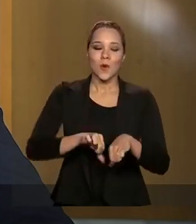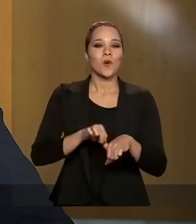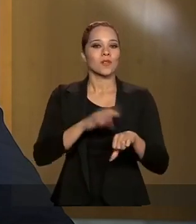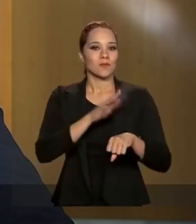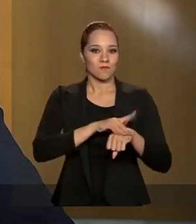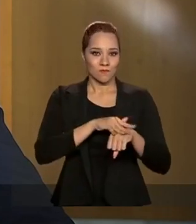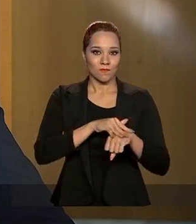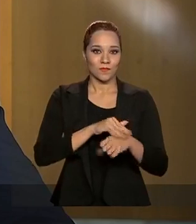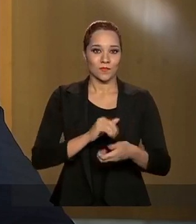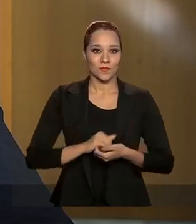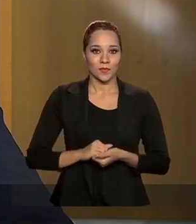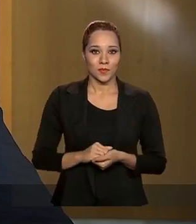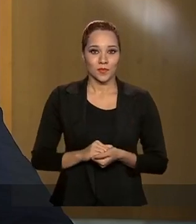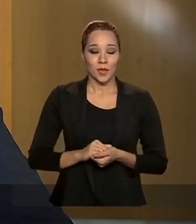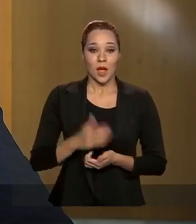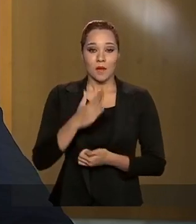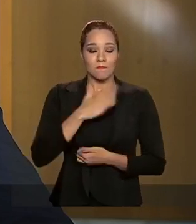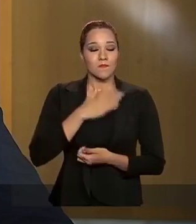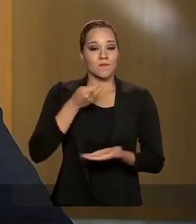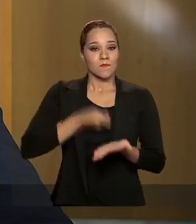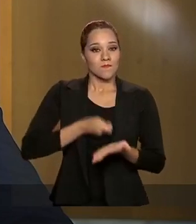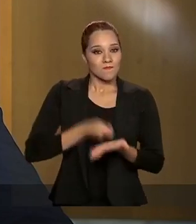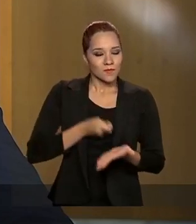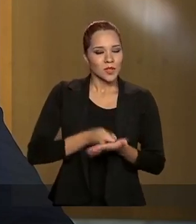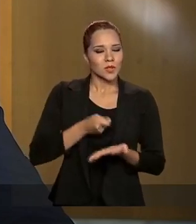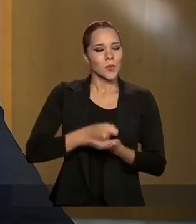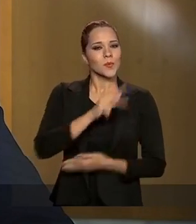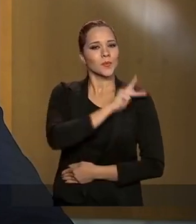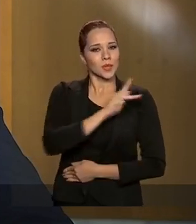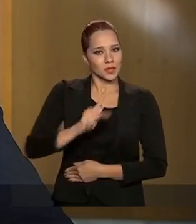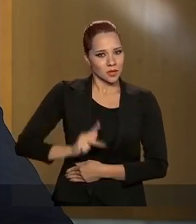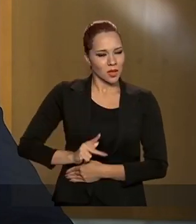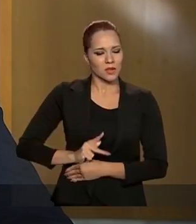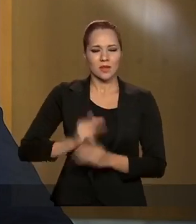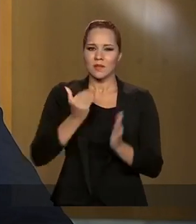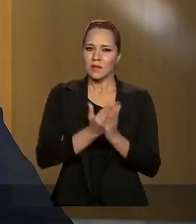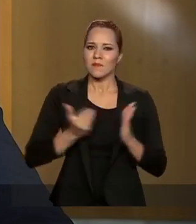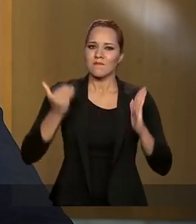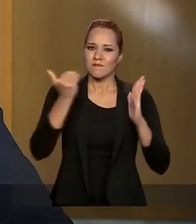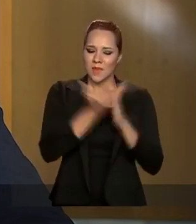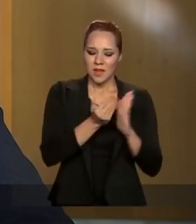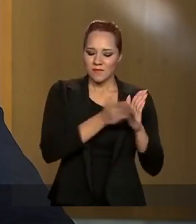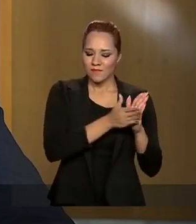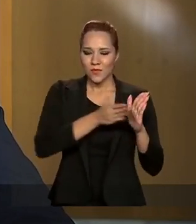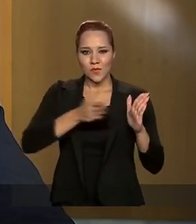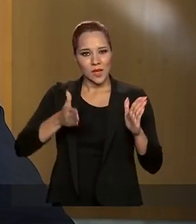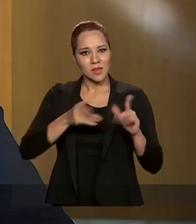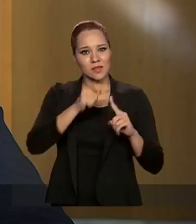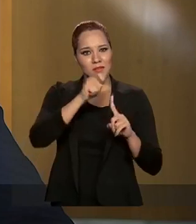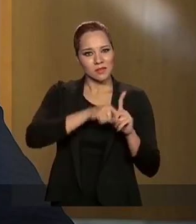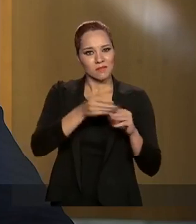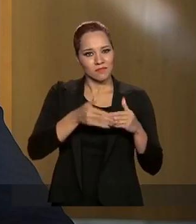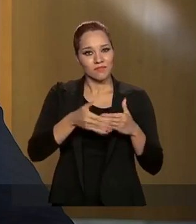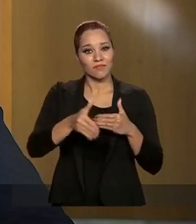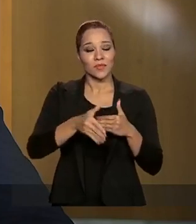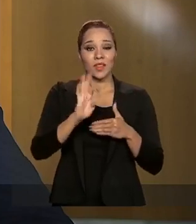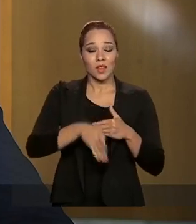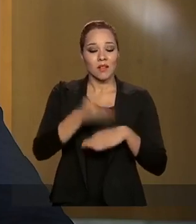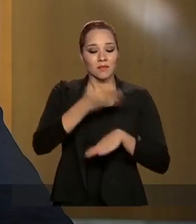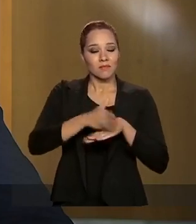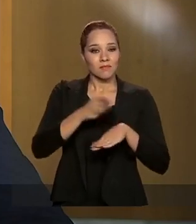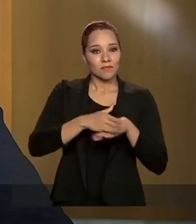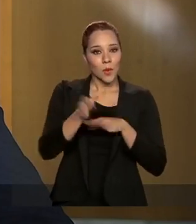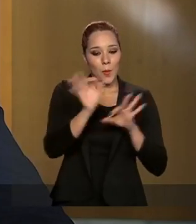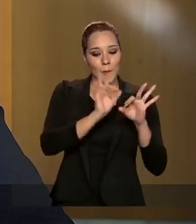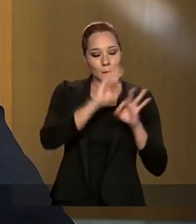própria doença. A minha obrigação, como presidente, vai para além dos próximos meses. Preparar o Brasil para